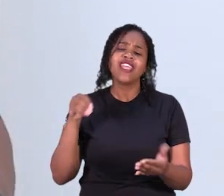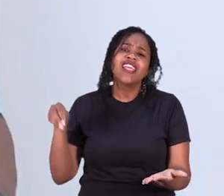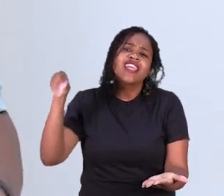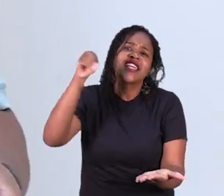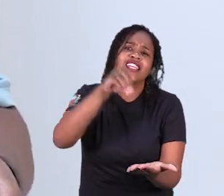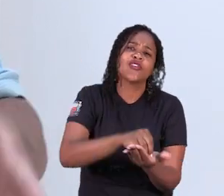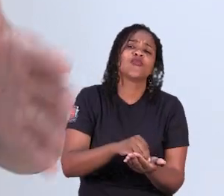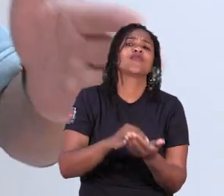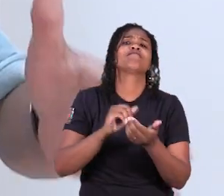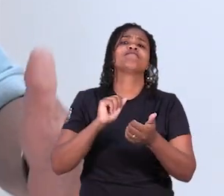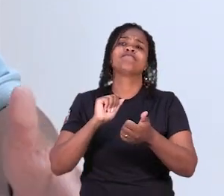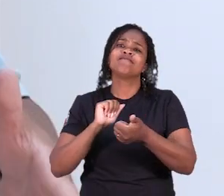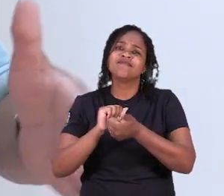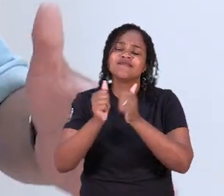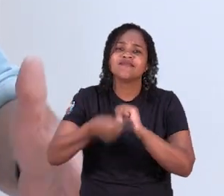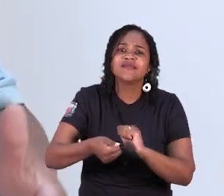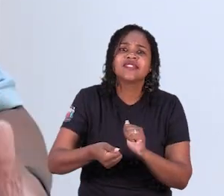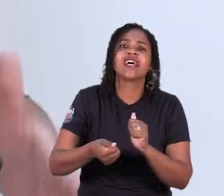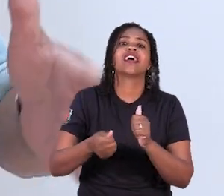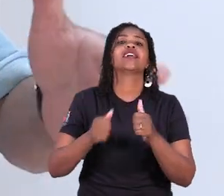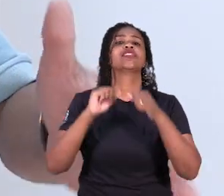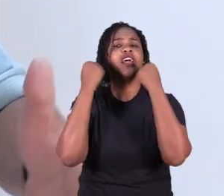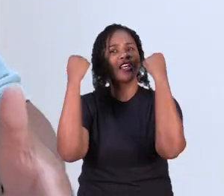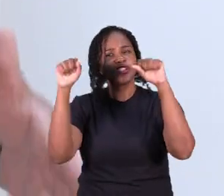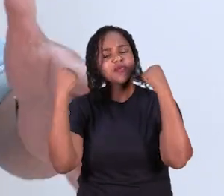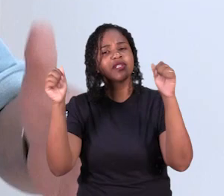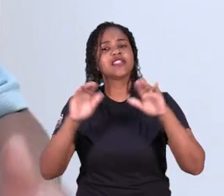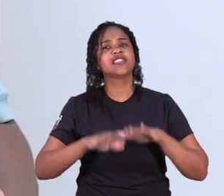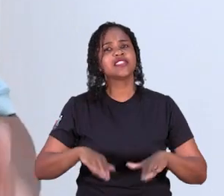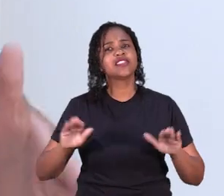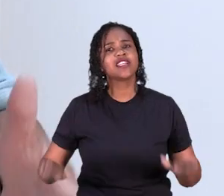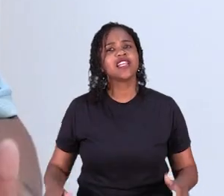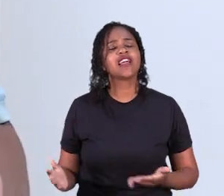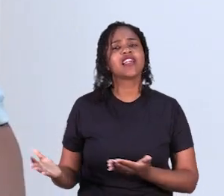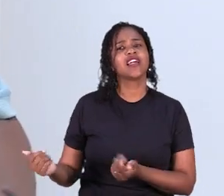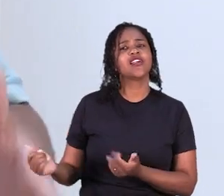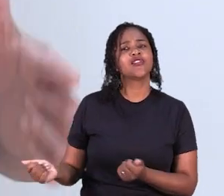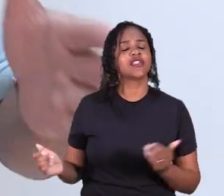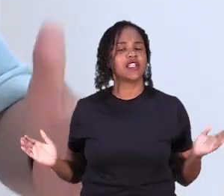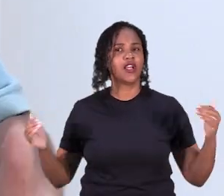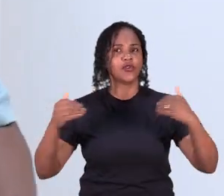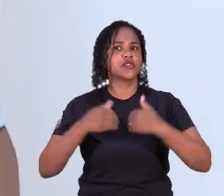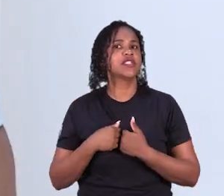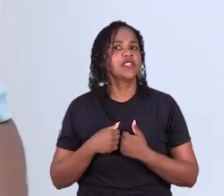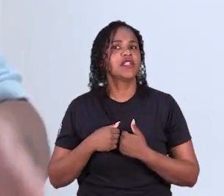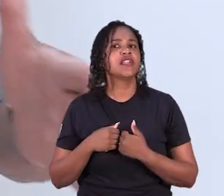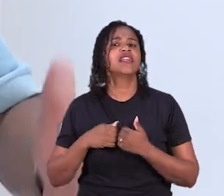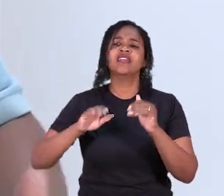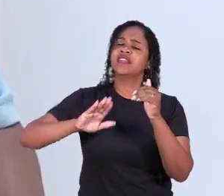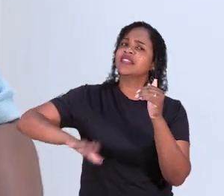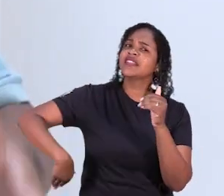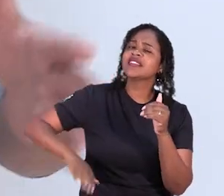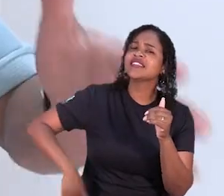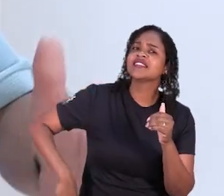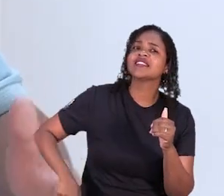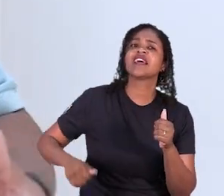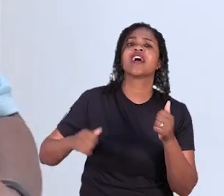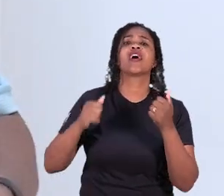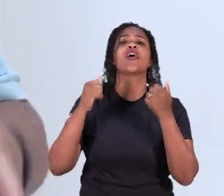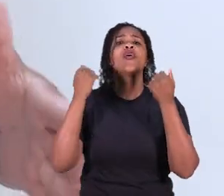Jundiaí aonde vai incluir atividade para as crianças, nossas crianças, nossos adolescentes autista, natação,